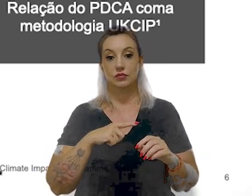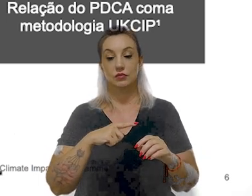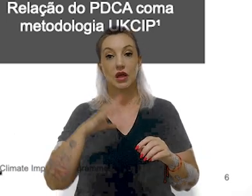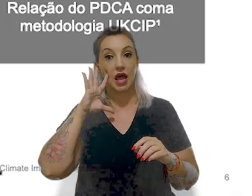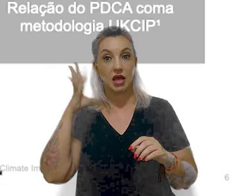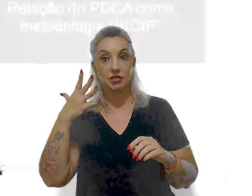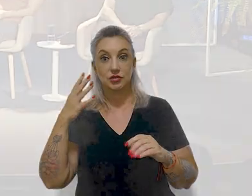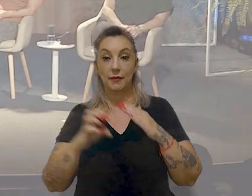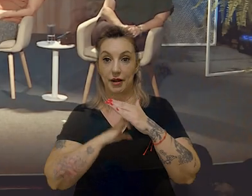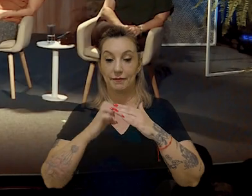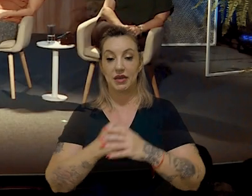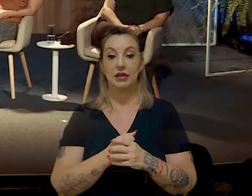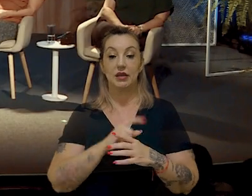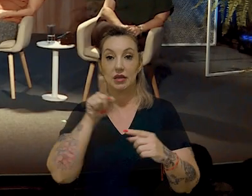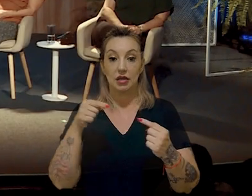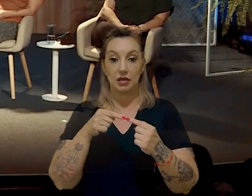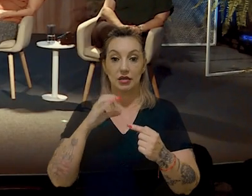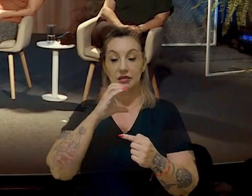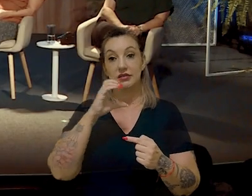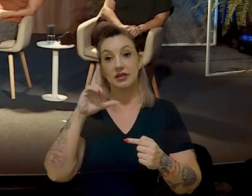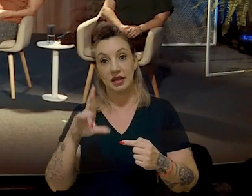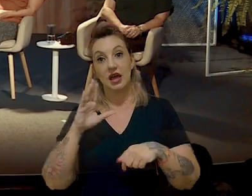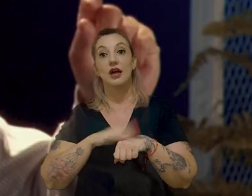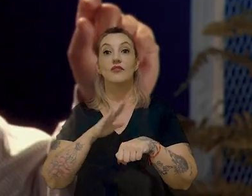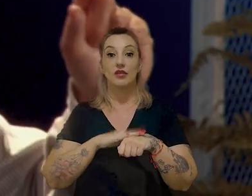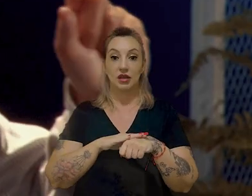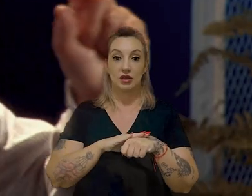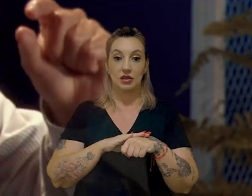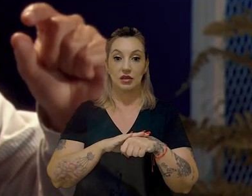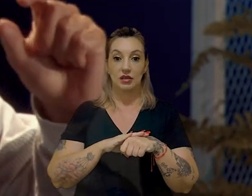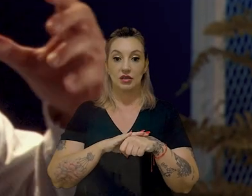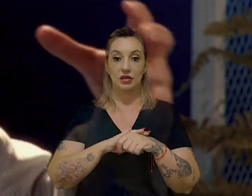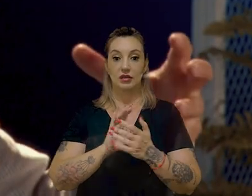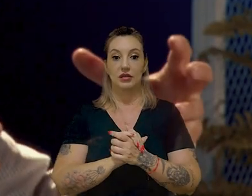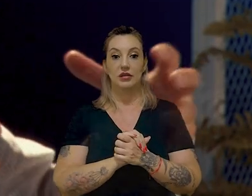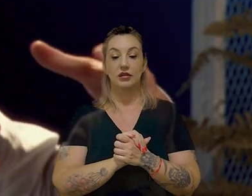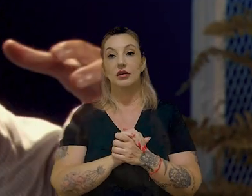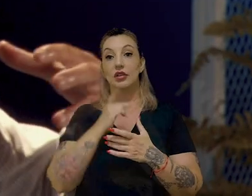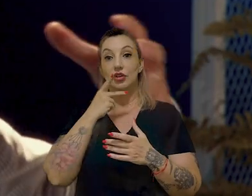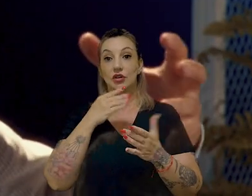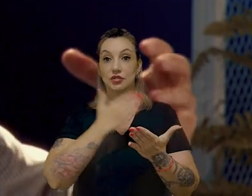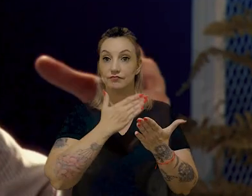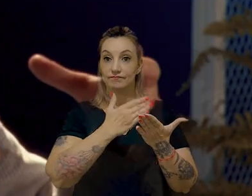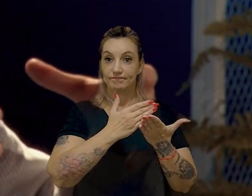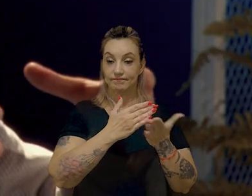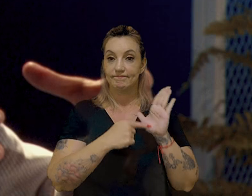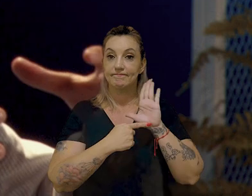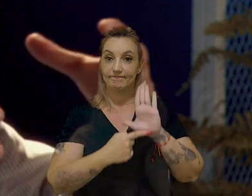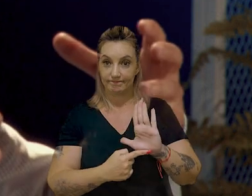traga resultados para a companhia. O objetivo da CCR é fazer o value at risk do nosso portfólio. Nós temos um portfólio